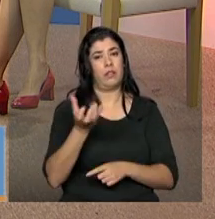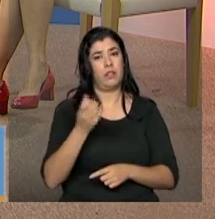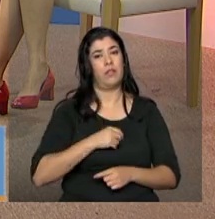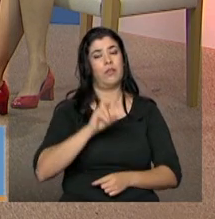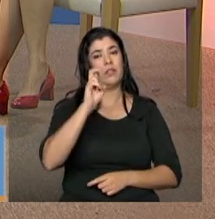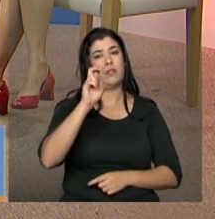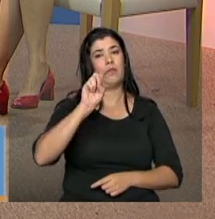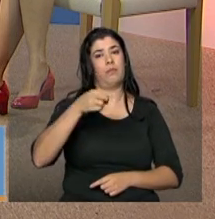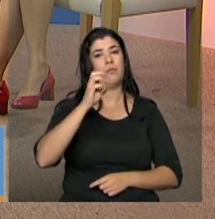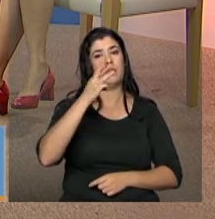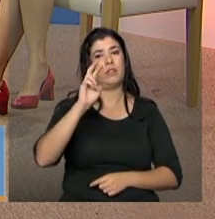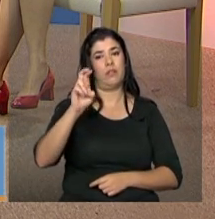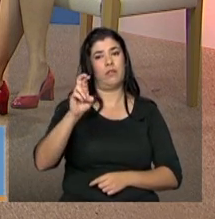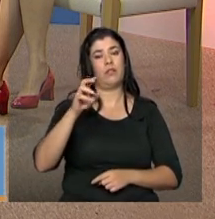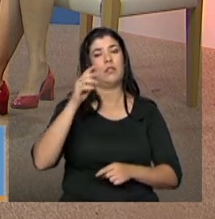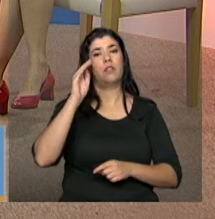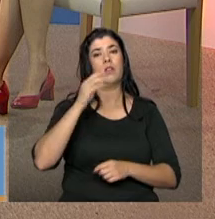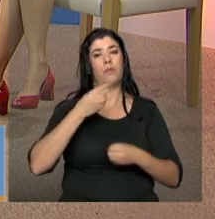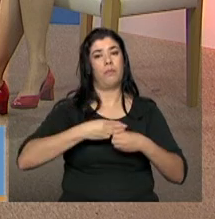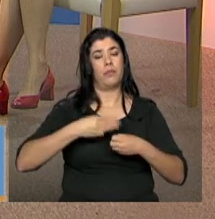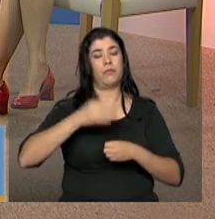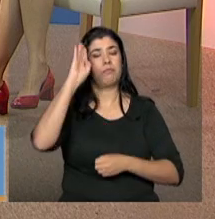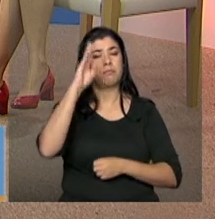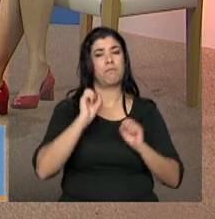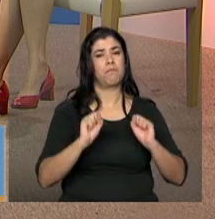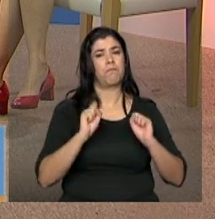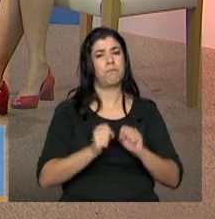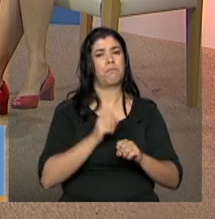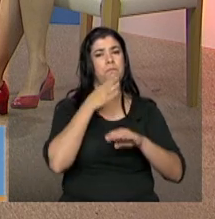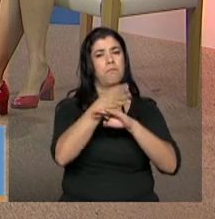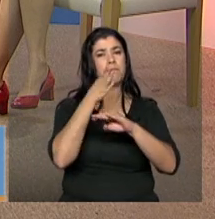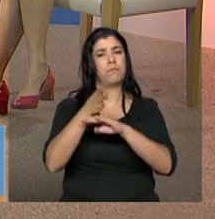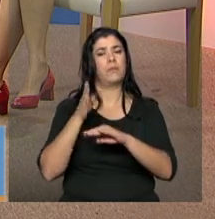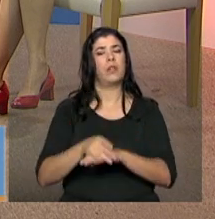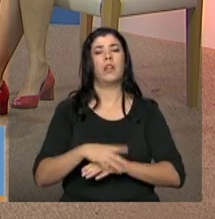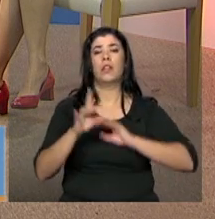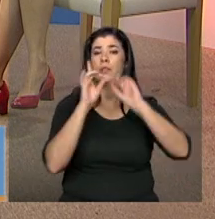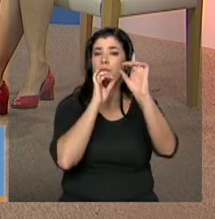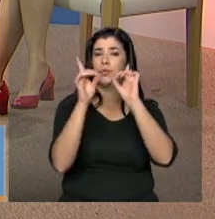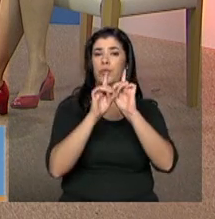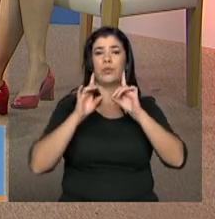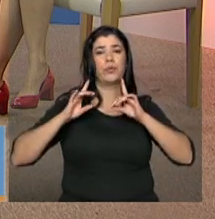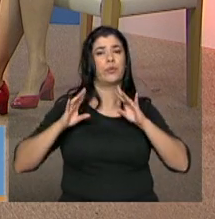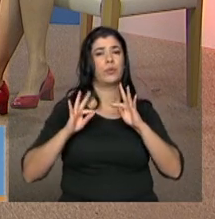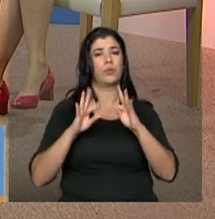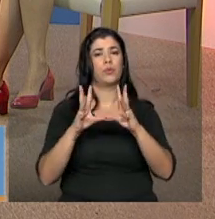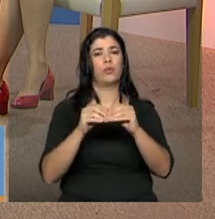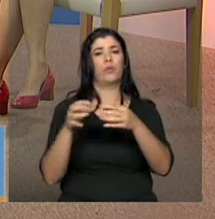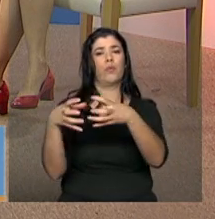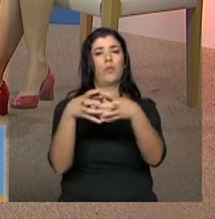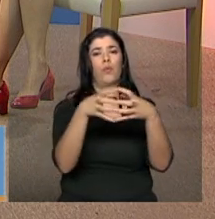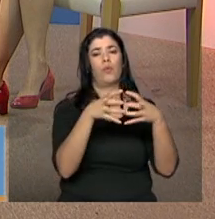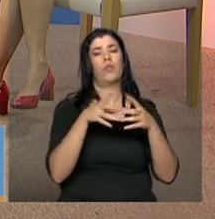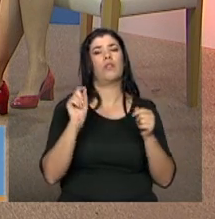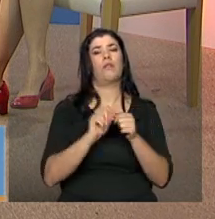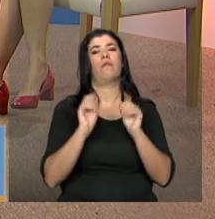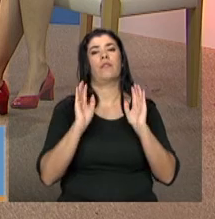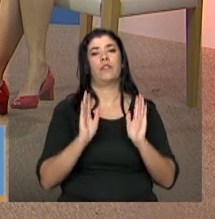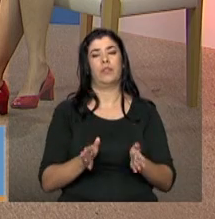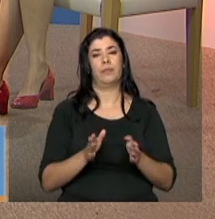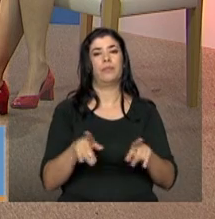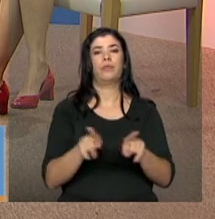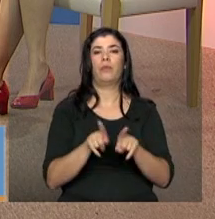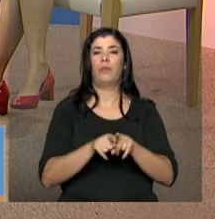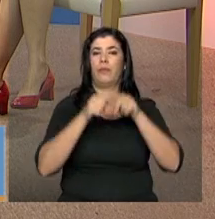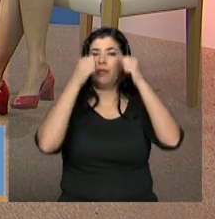realizem as suas conferências. Então, trabalhar nesse sentido, dialogando com toda essa constituição que estamos fazendo. E